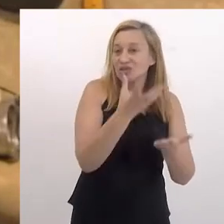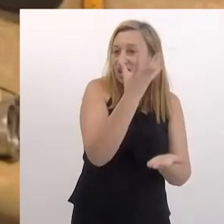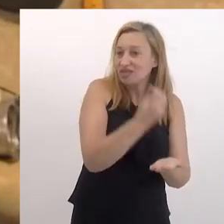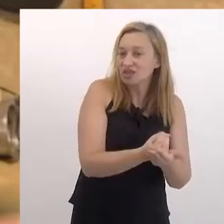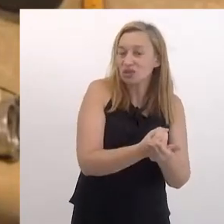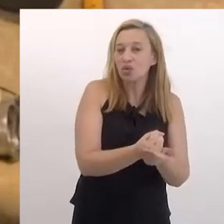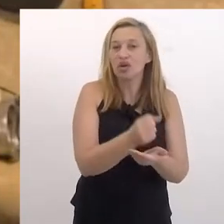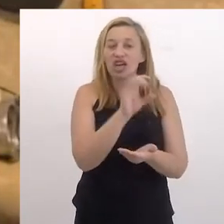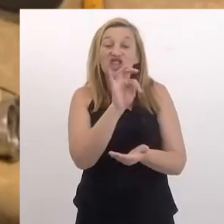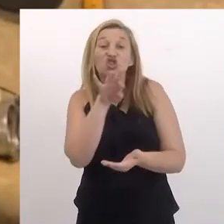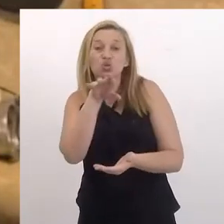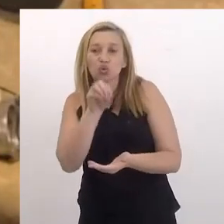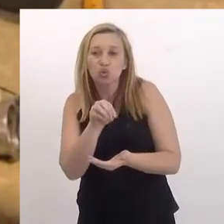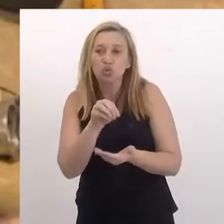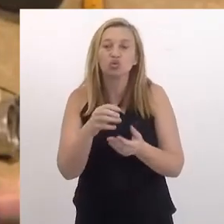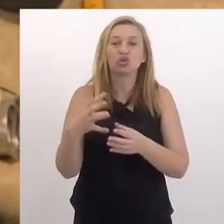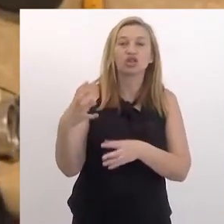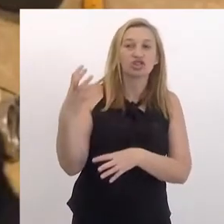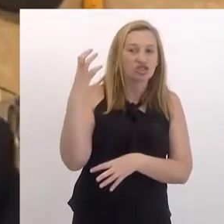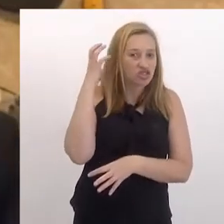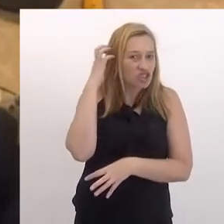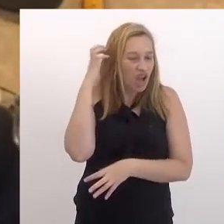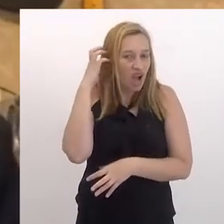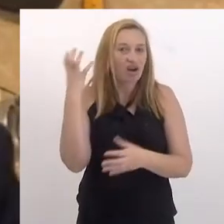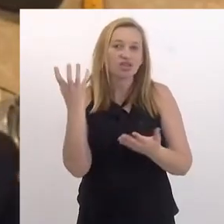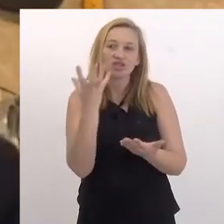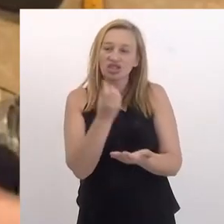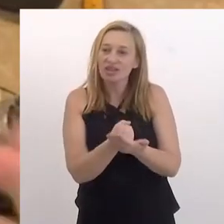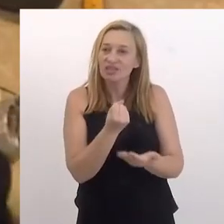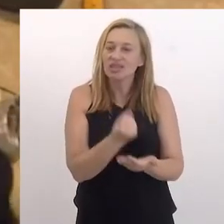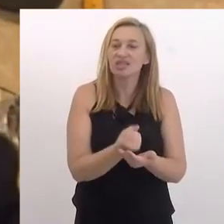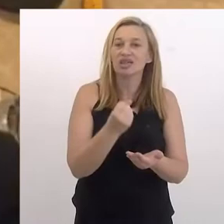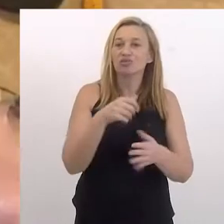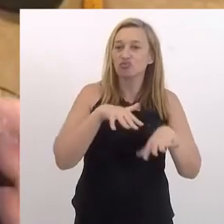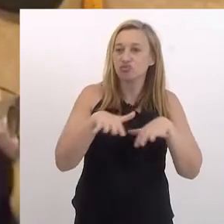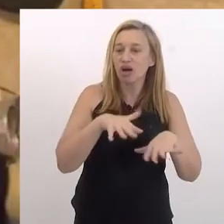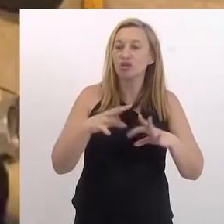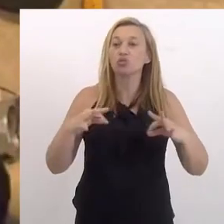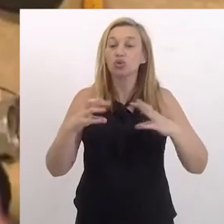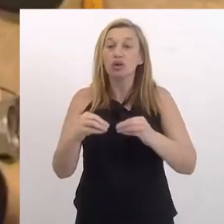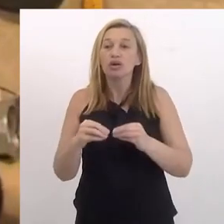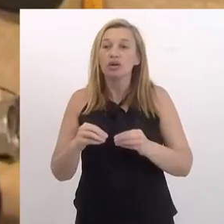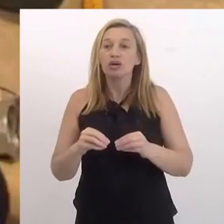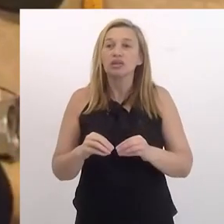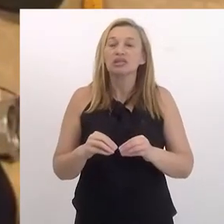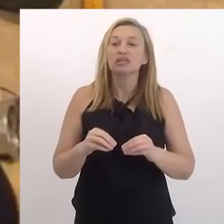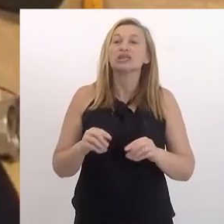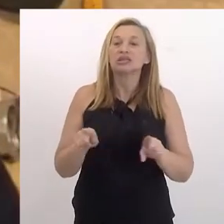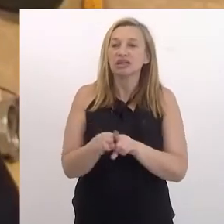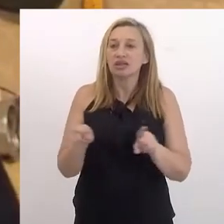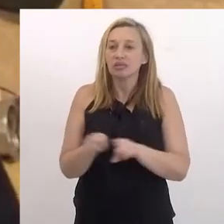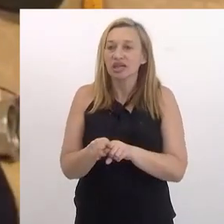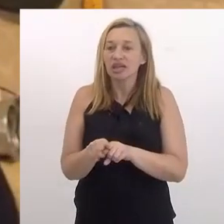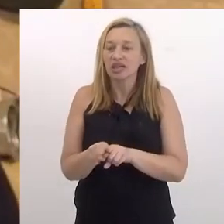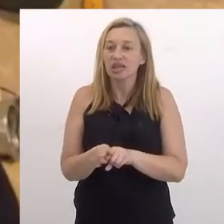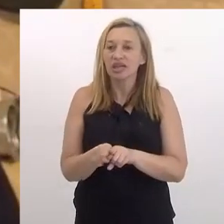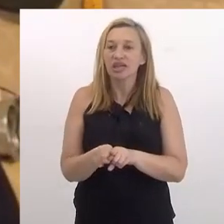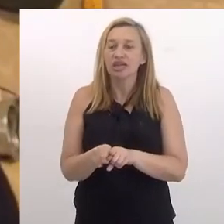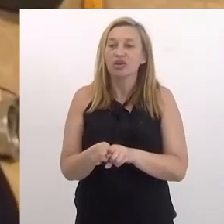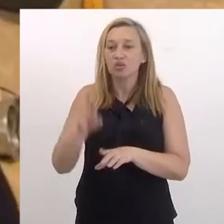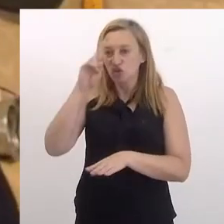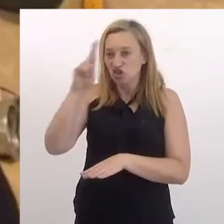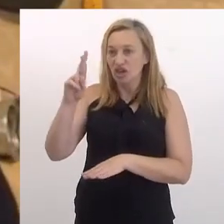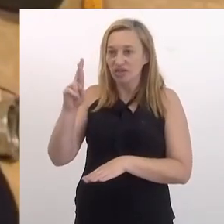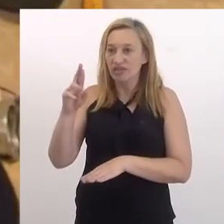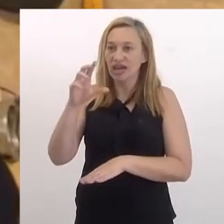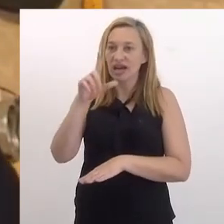de uma gravadora, em estúdio, desde a parte de áudio mesmo, de gravação, de mixagem, de masterização, mas com os executivos também